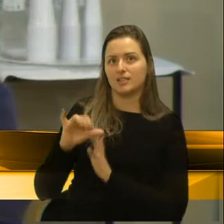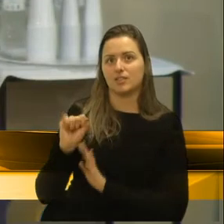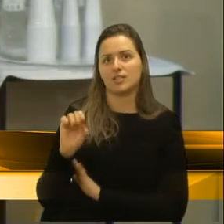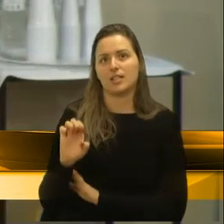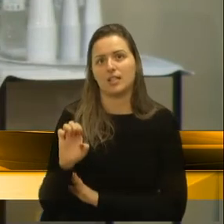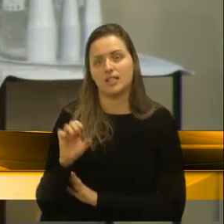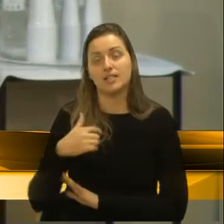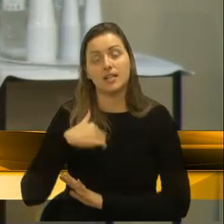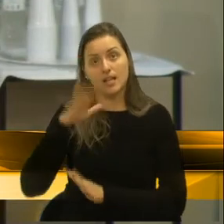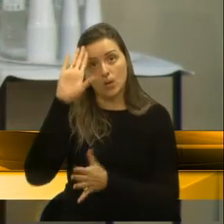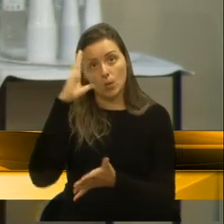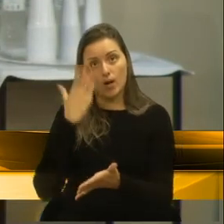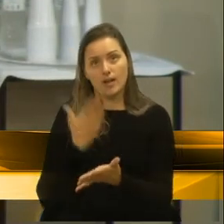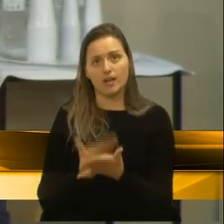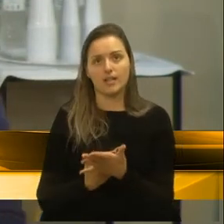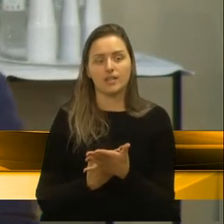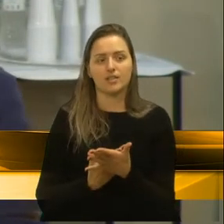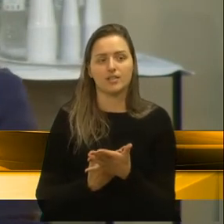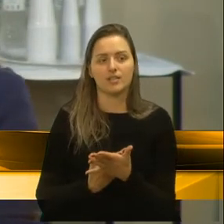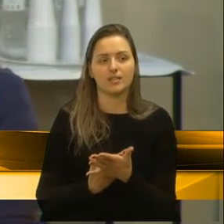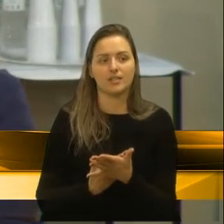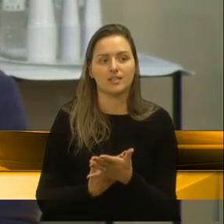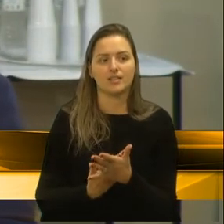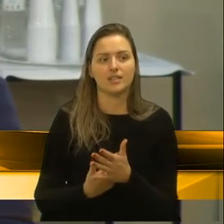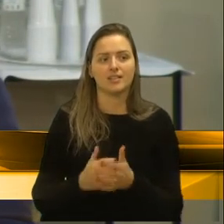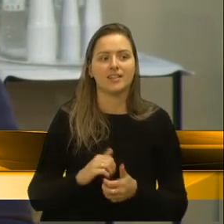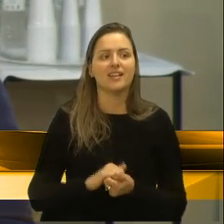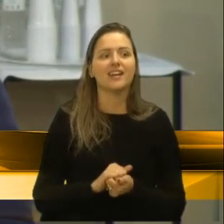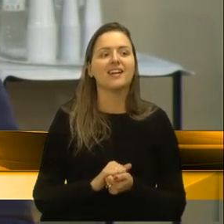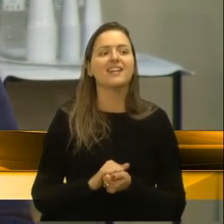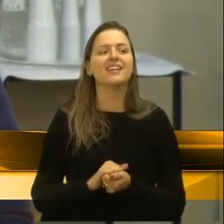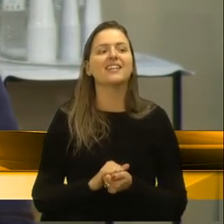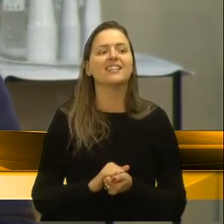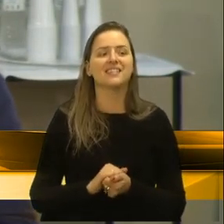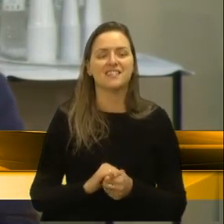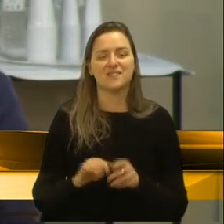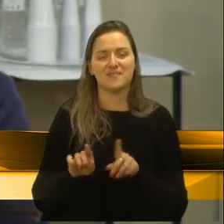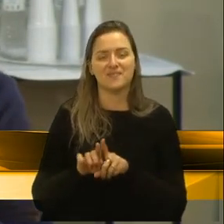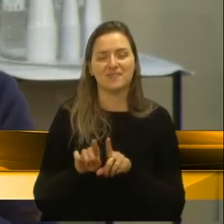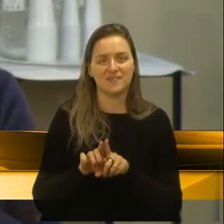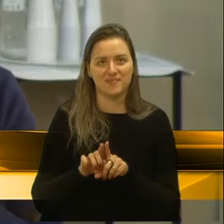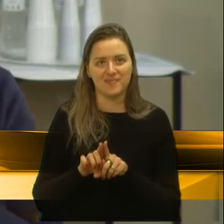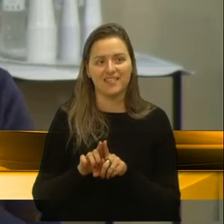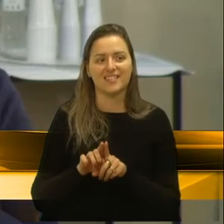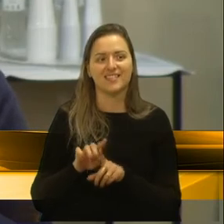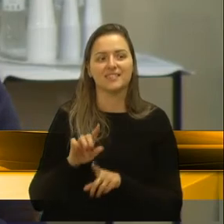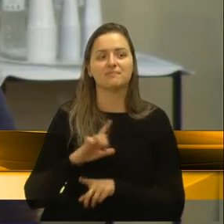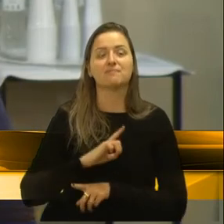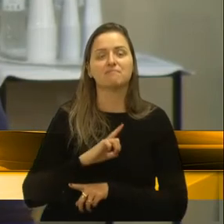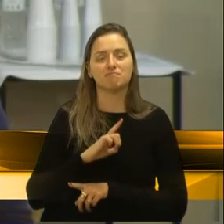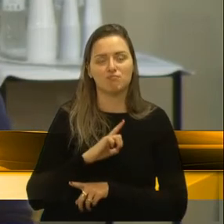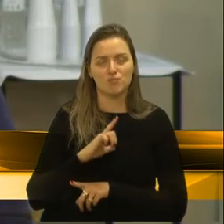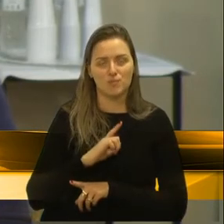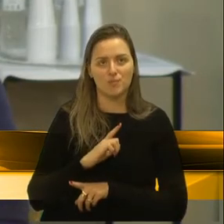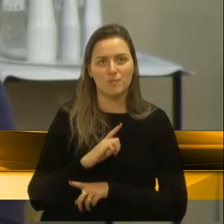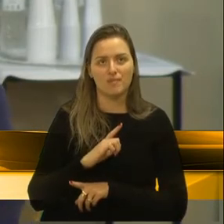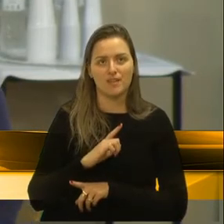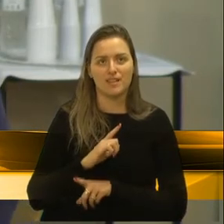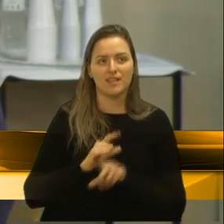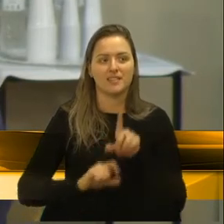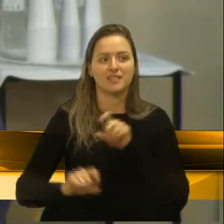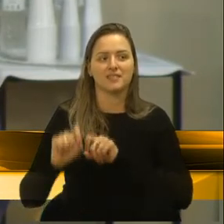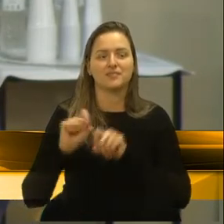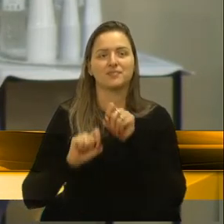Eu acredito que esse toma para si que o secretário trouxe foi a condição de estar olhando, então, a questão